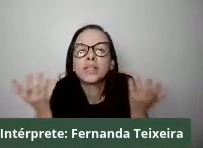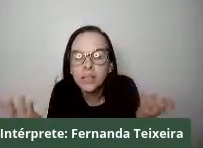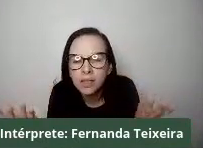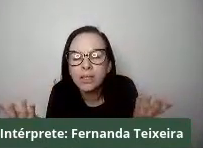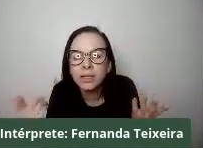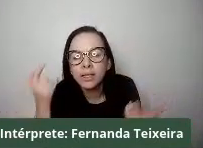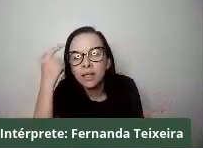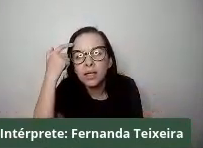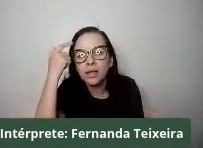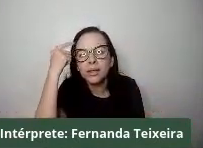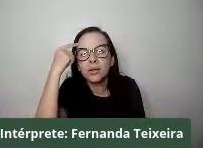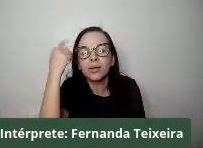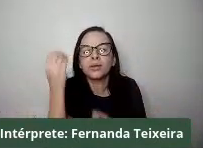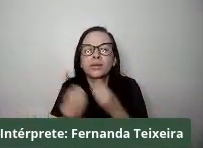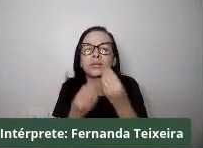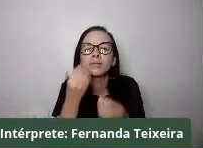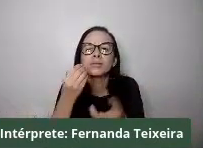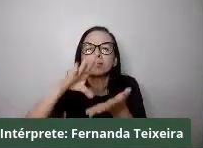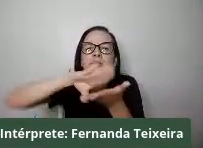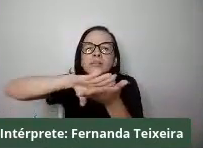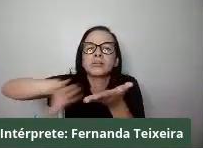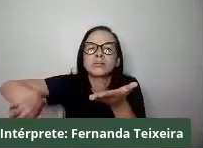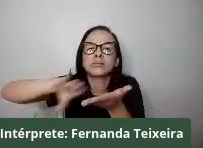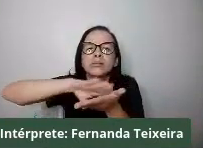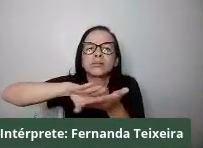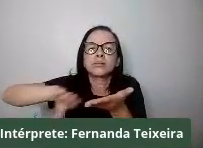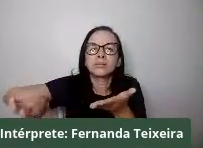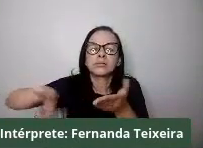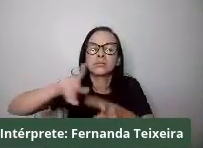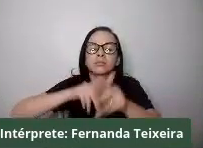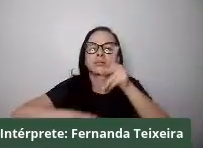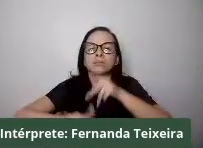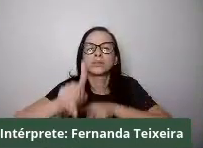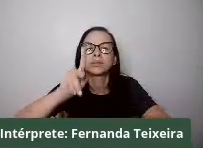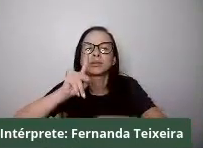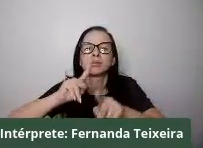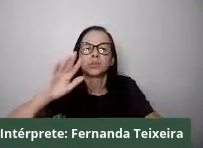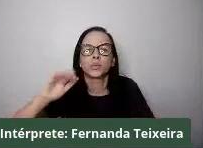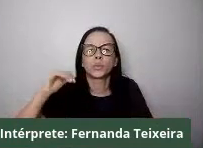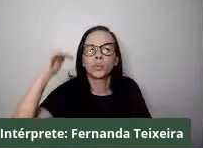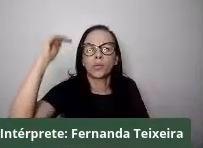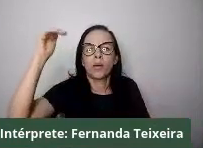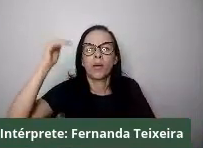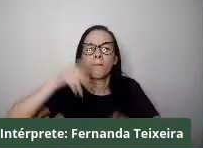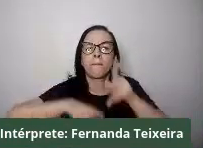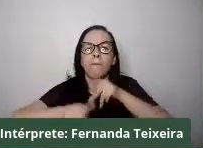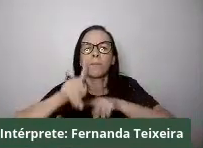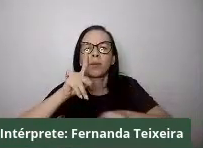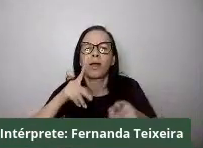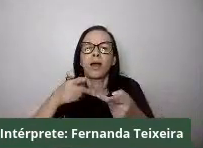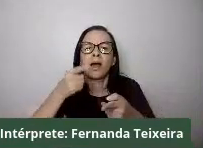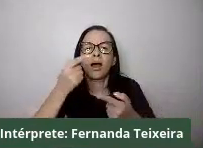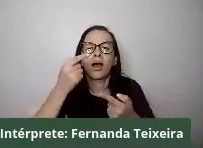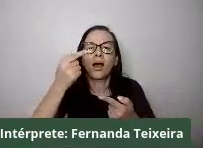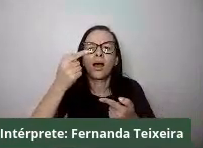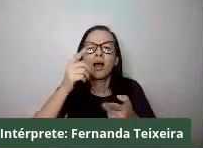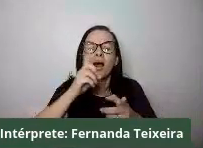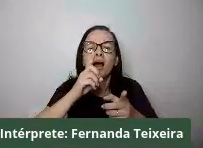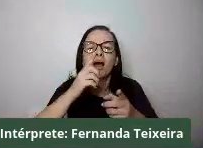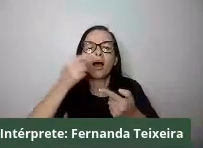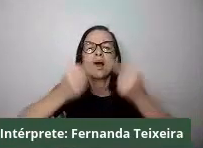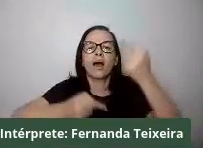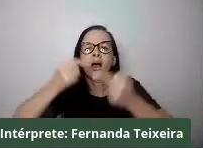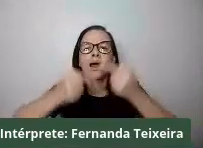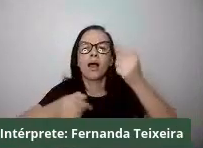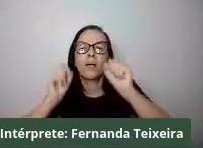pra cá, a retirada da soberania popular através do voto, e aí as consequentes políticas sociais que estavam incluindo em um certo